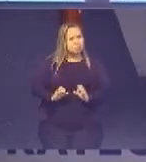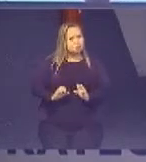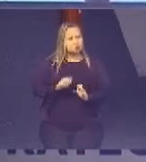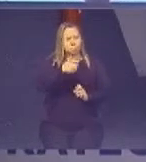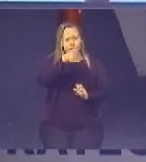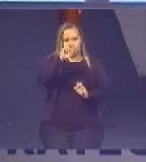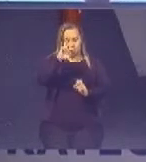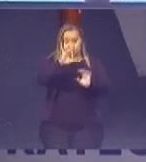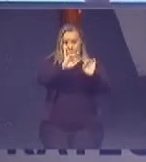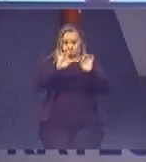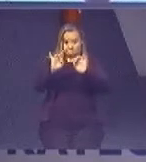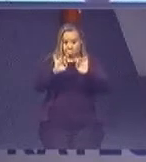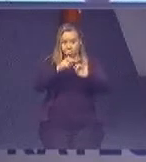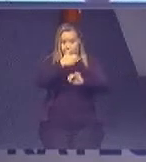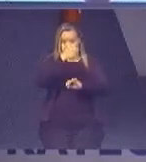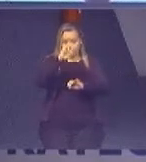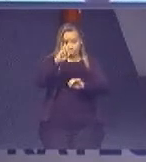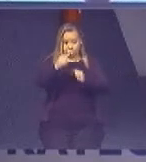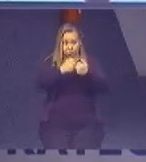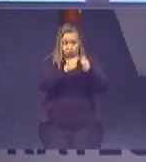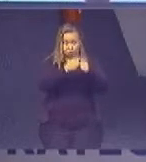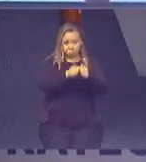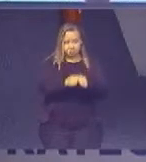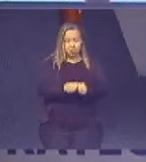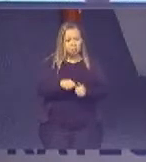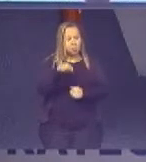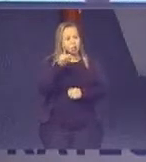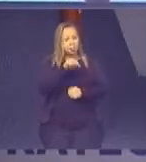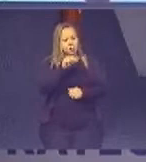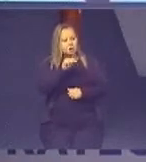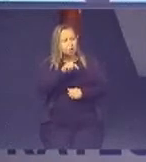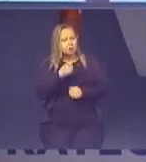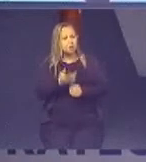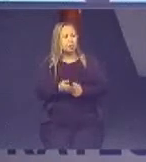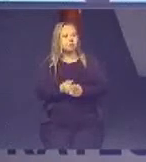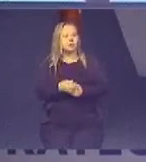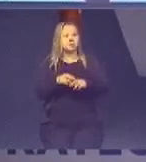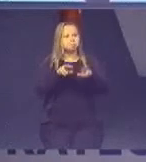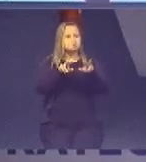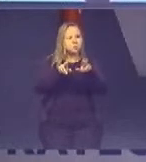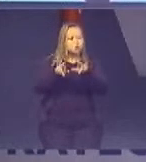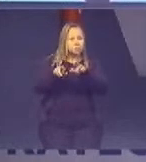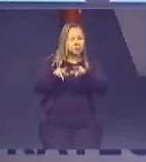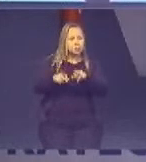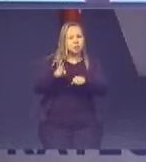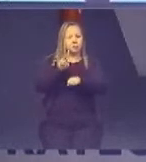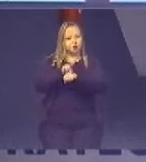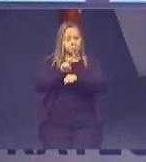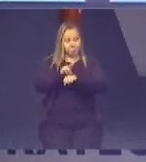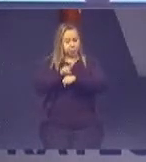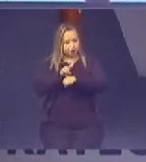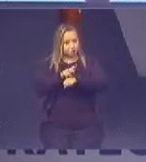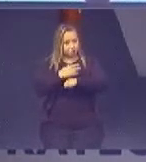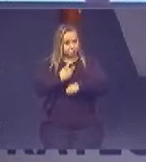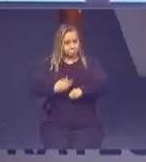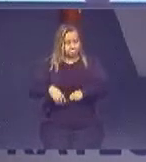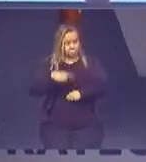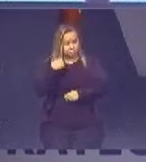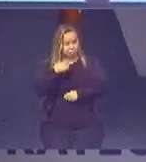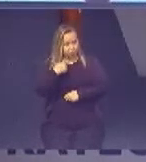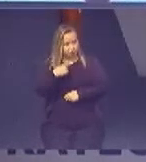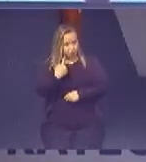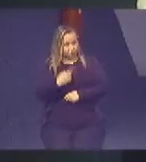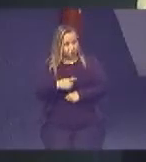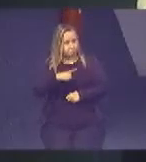e ali nós fazíamos a diferença nós tínhamos promotor tínhamos defensoria pública nós tínhamos as faculdades e hoje nós temos